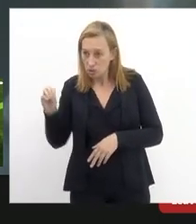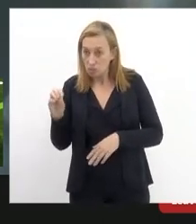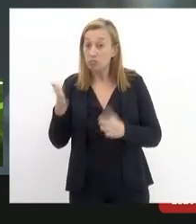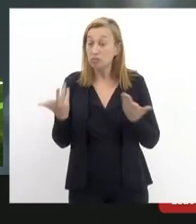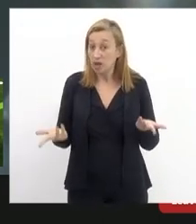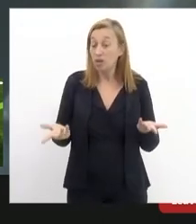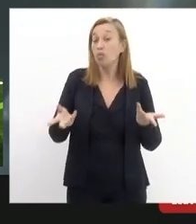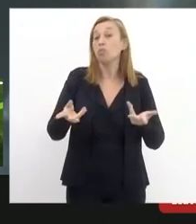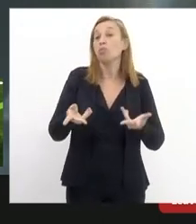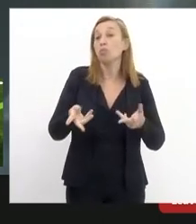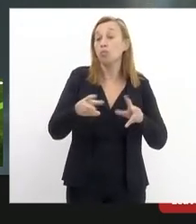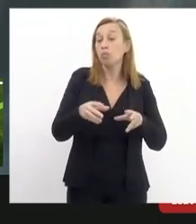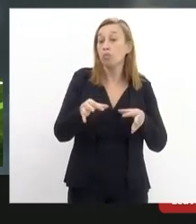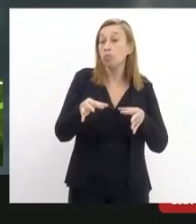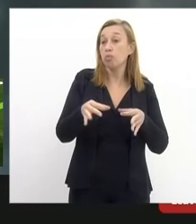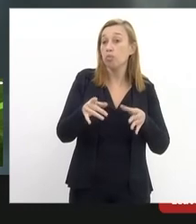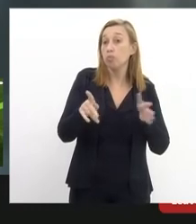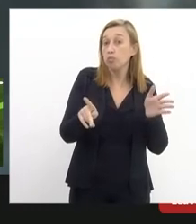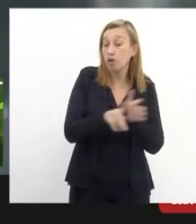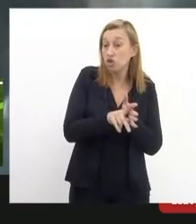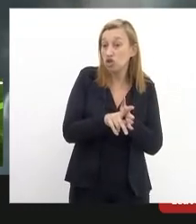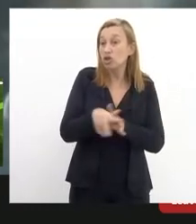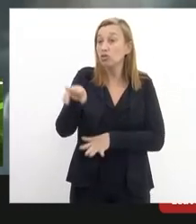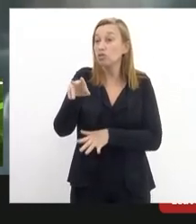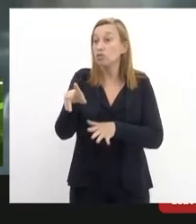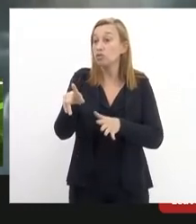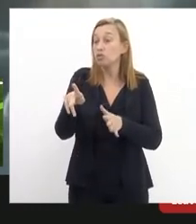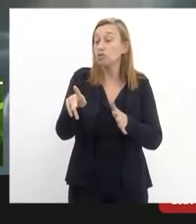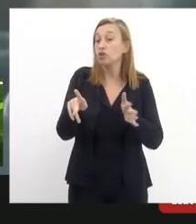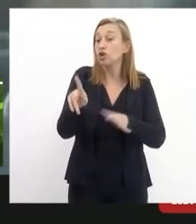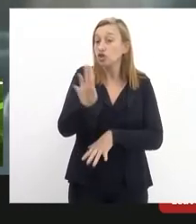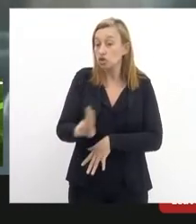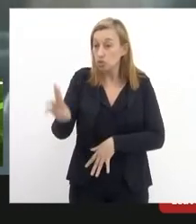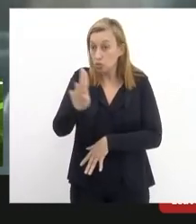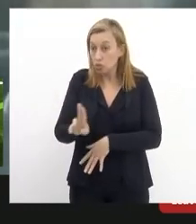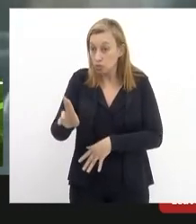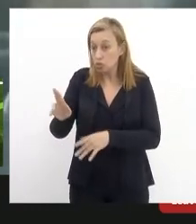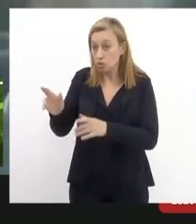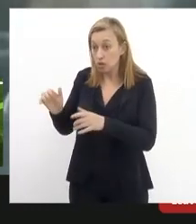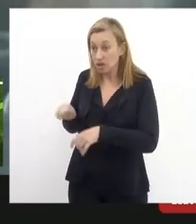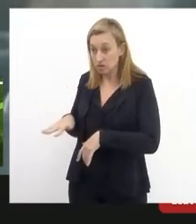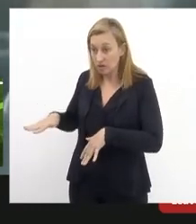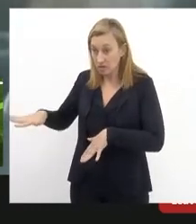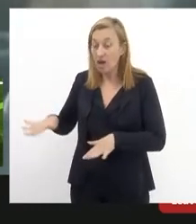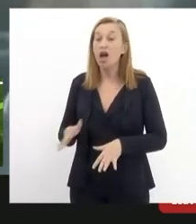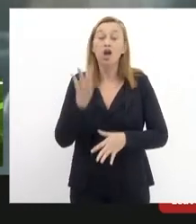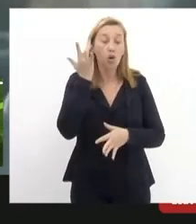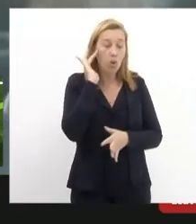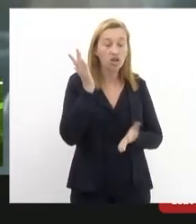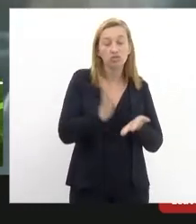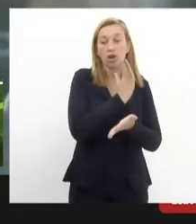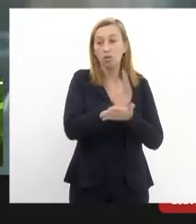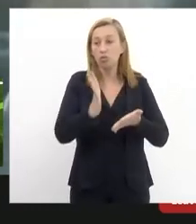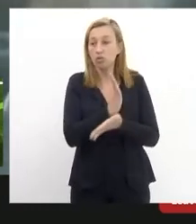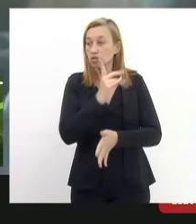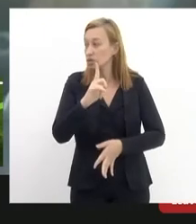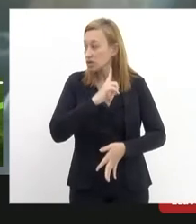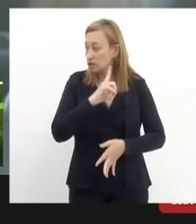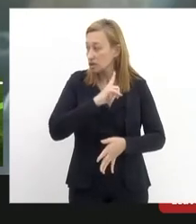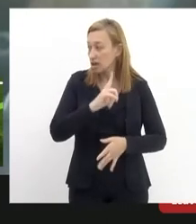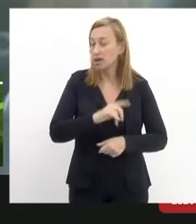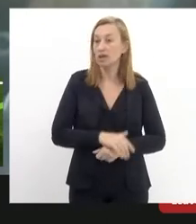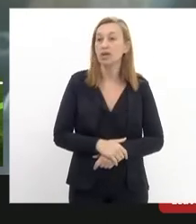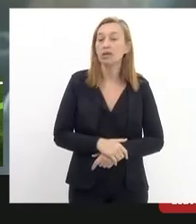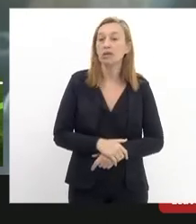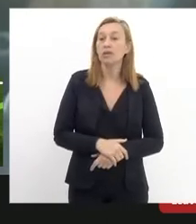a comunidade favelada do bairro de Santa Tereza então acho que tem algumas questões que são a questão